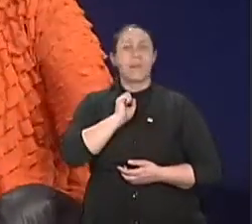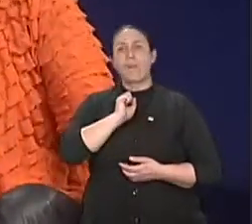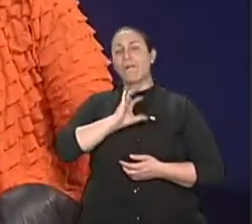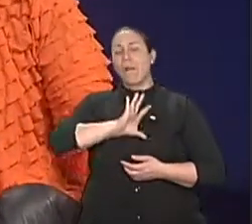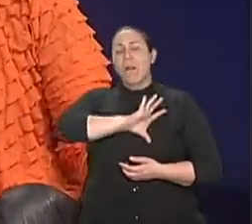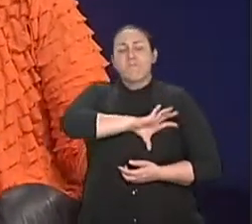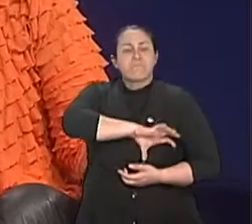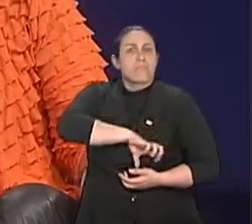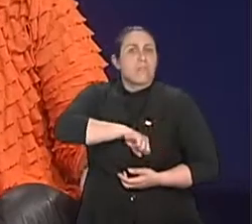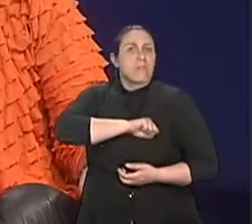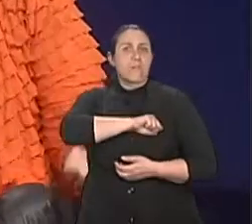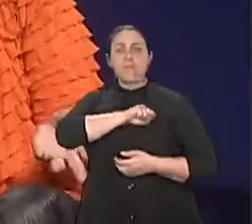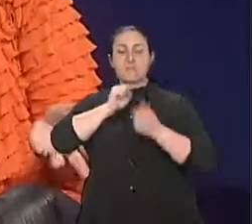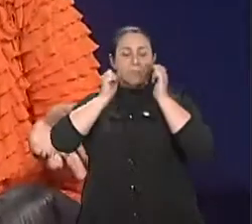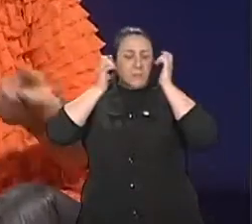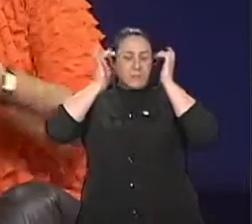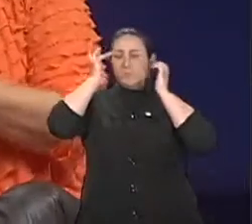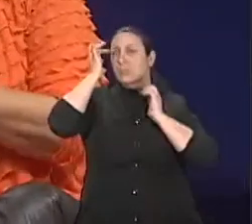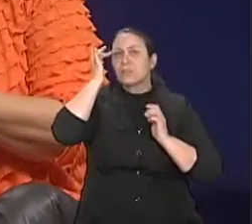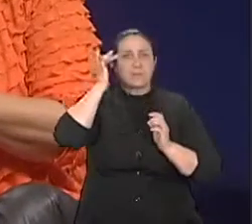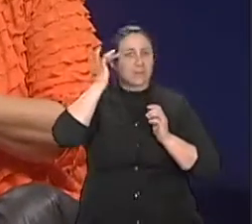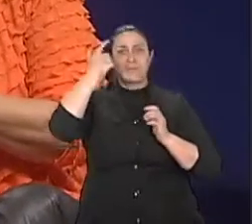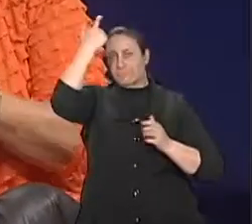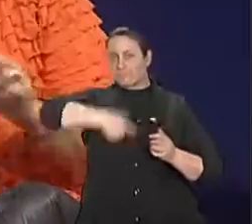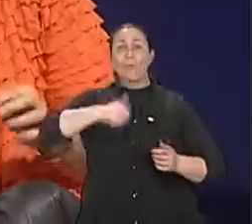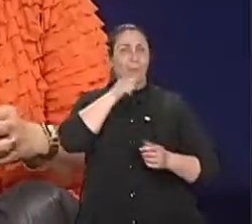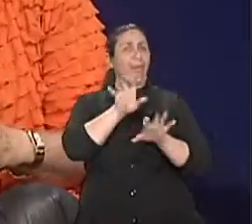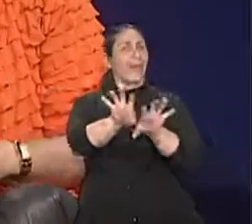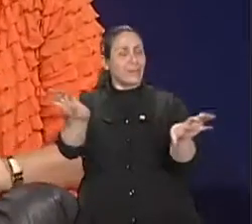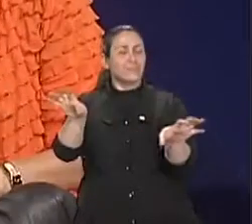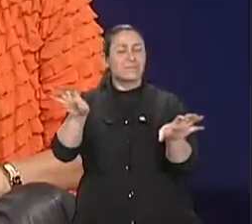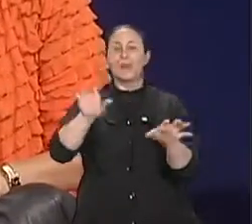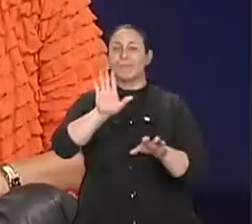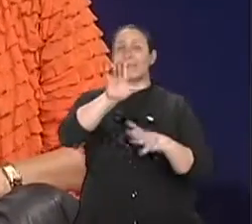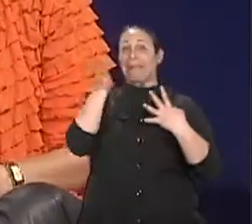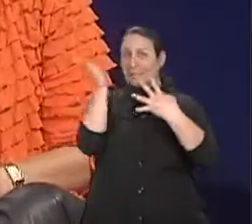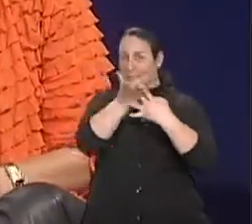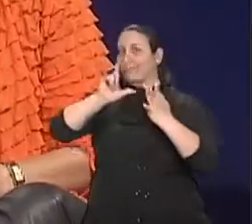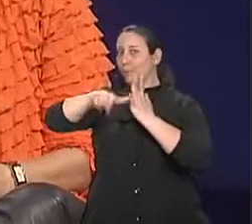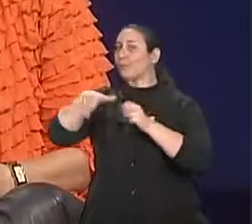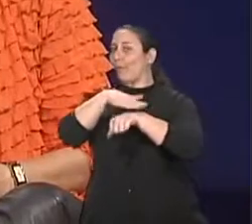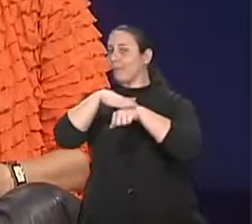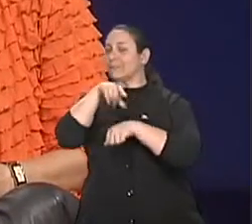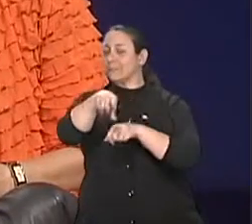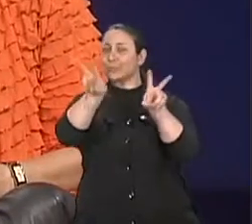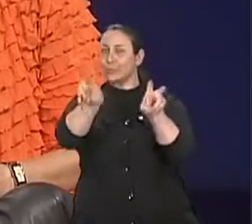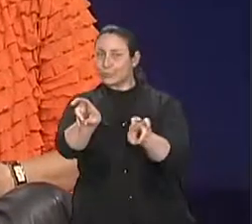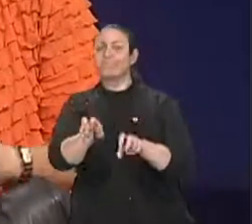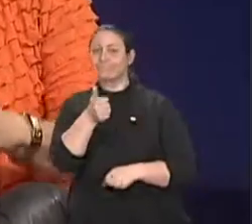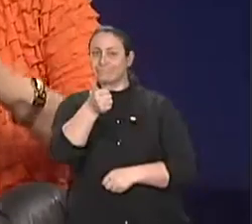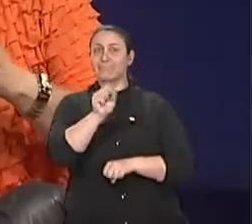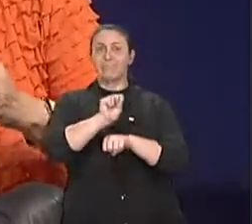Incondicional. Será que tá certo? Não sei. A especialista vai nos dizer. Nós vamos a um pequeno intervalo e já voltamos pra continuar essa